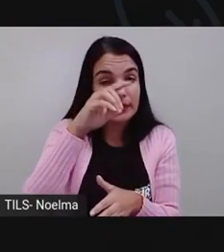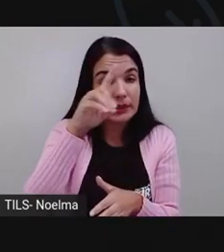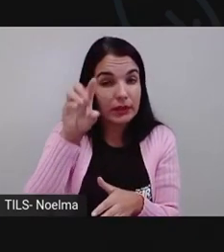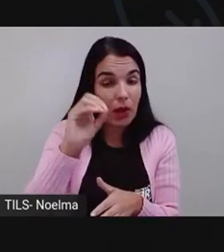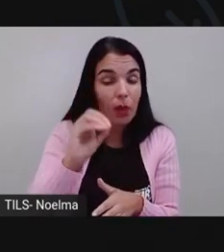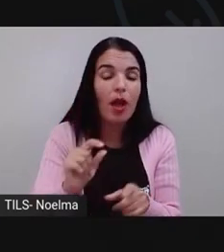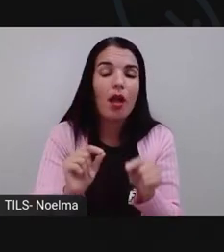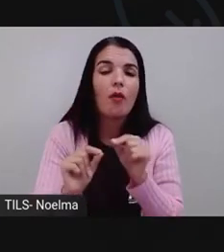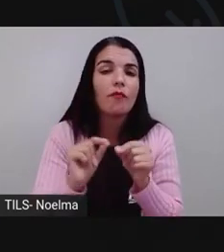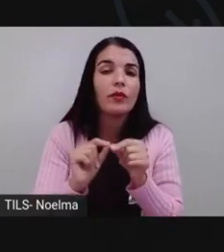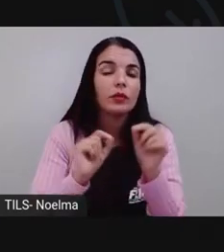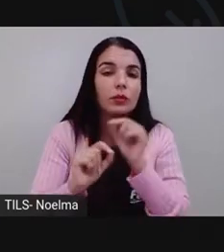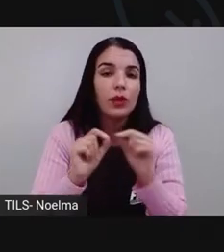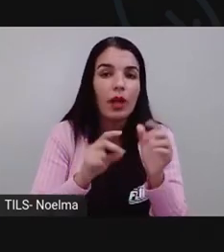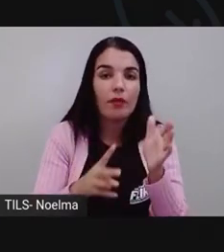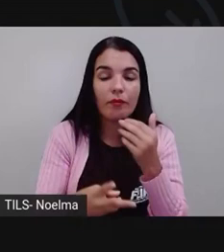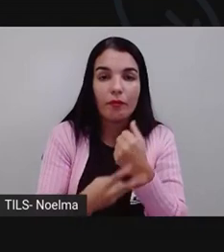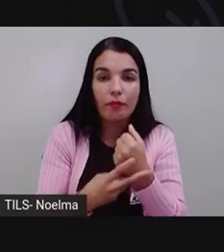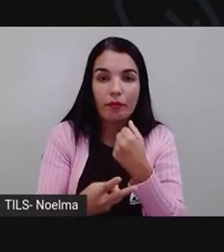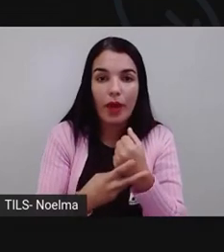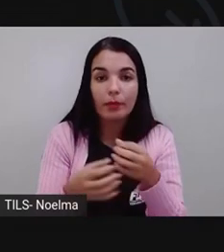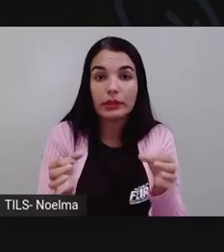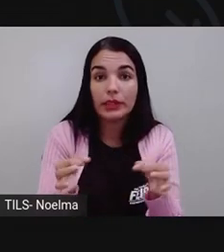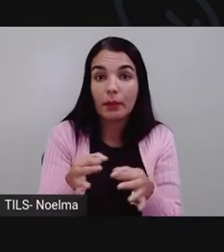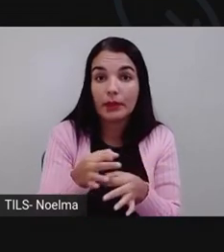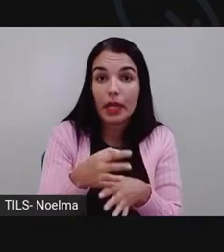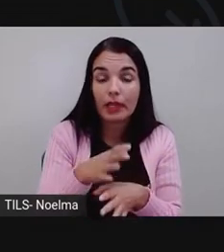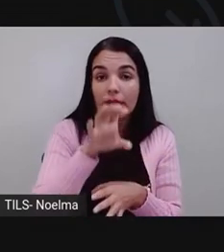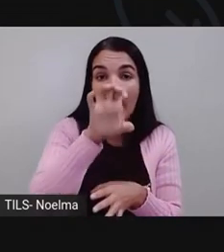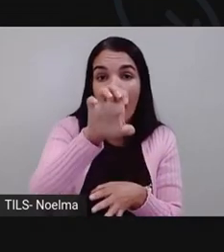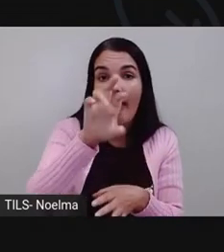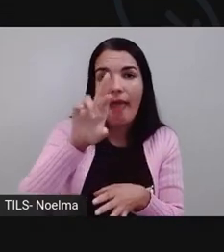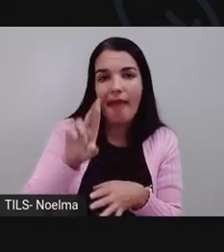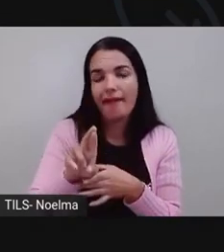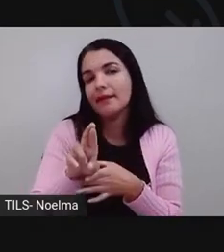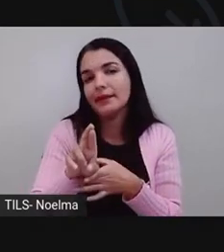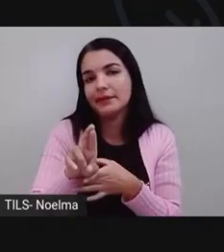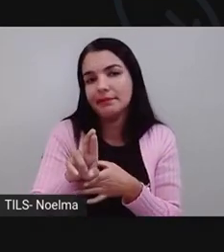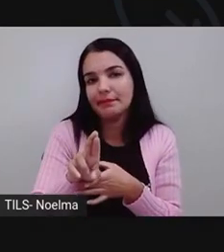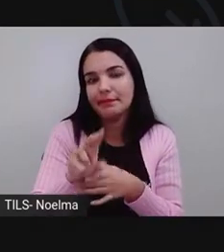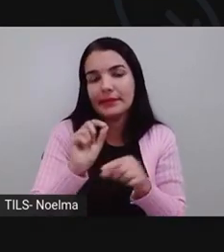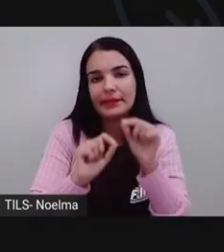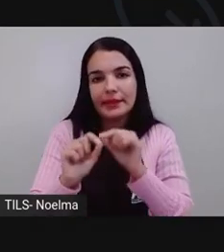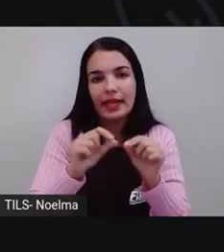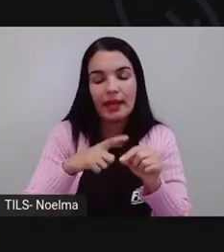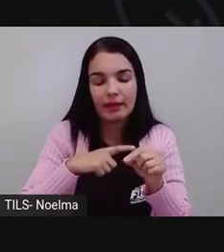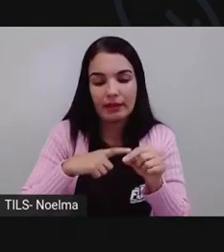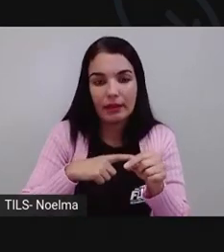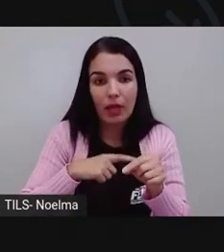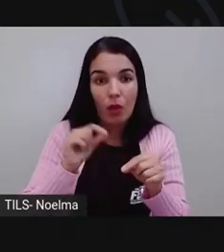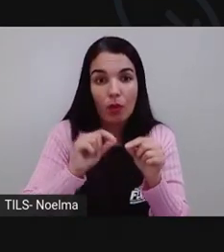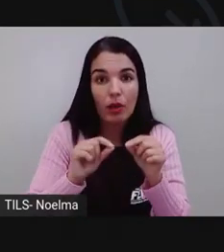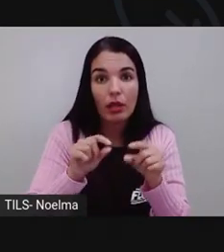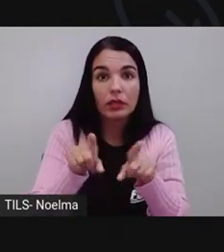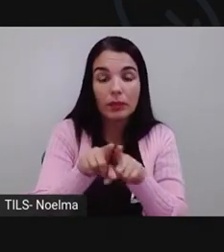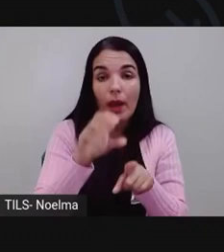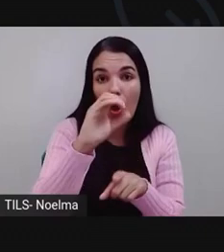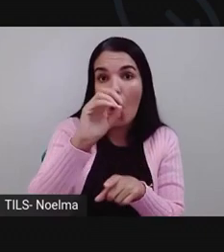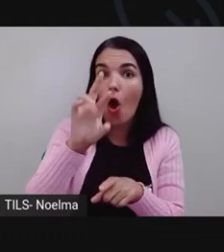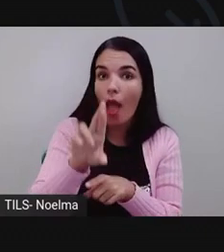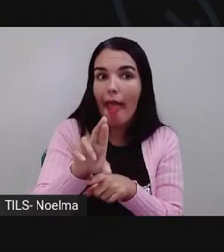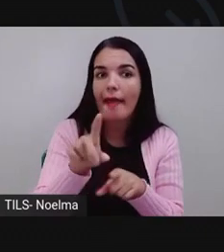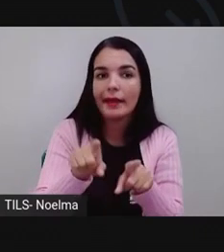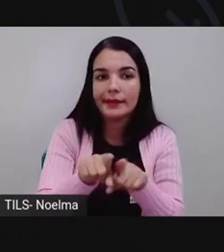verbos terminados em ER, que nesse caso, ou OR também, né?